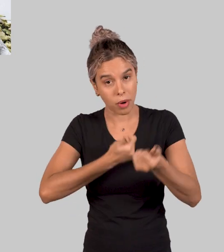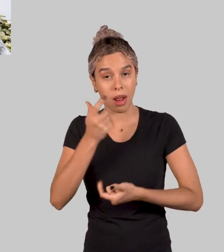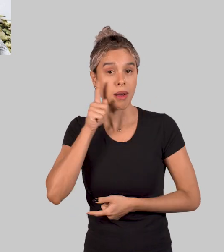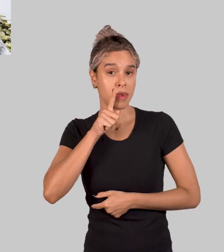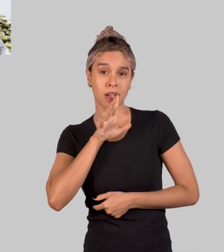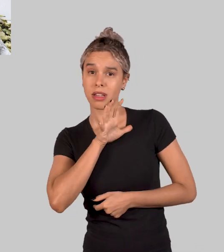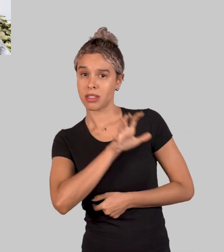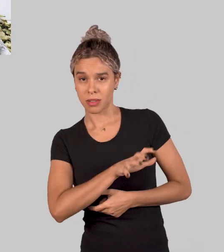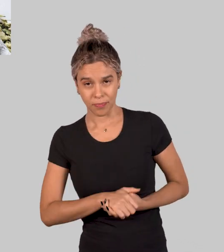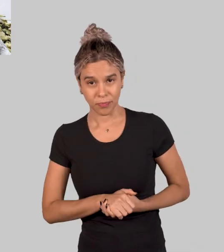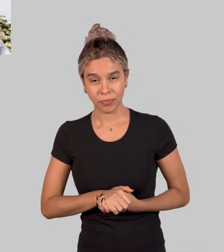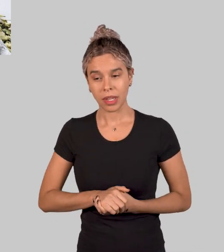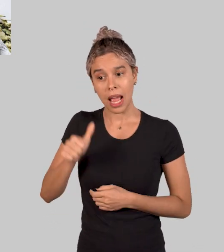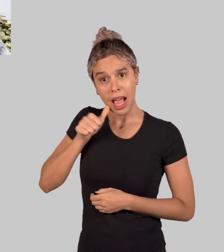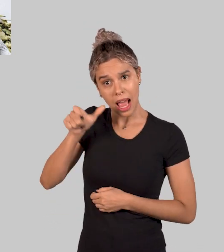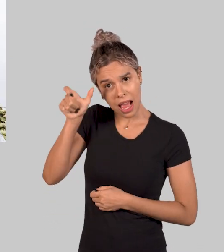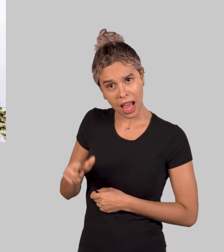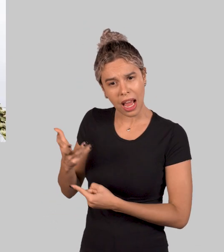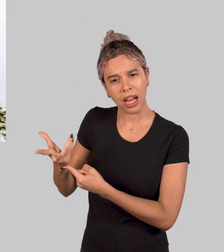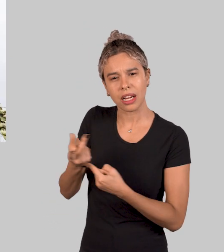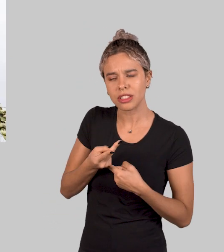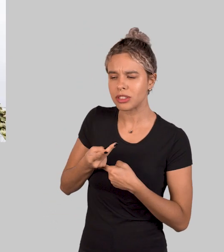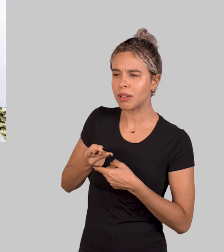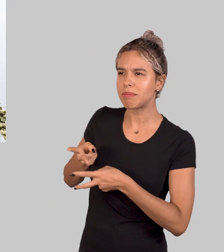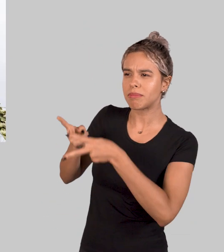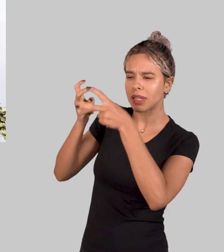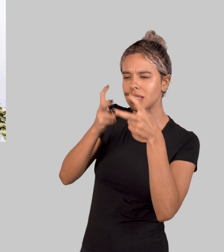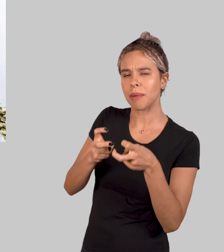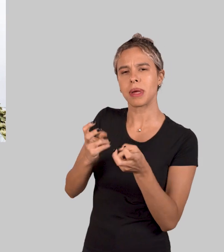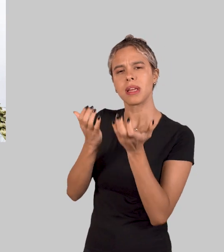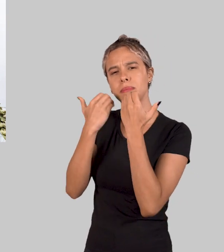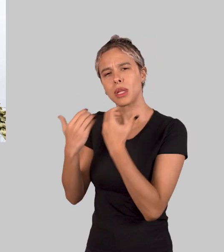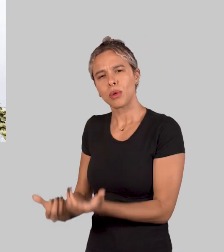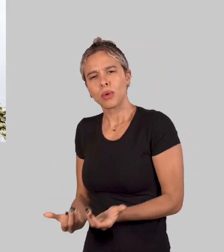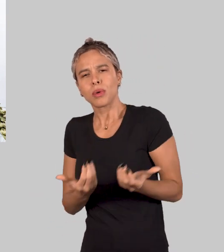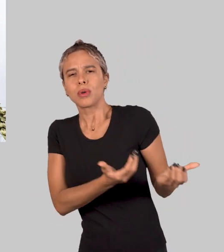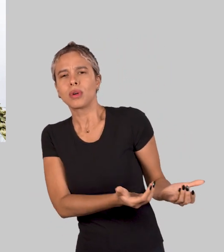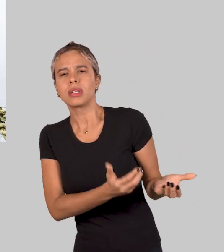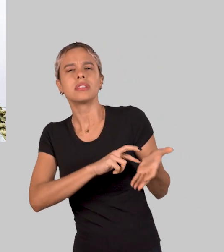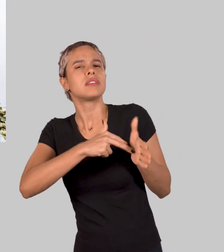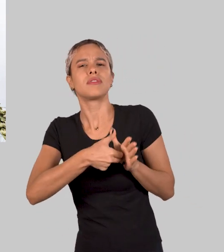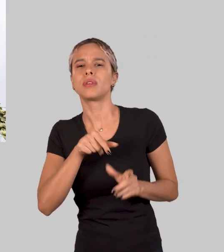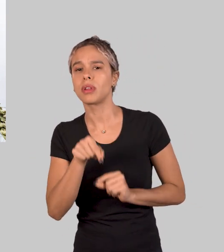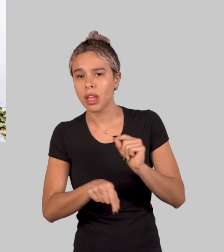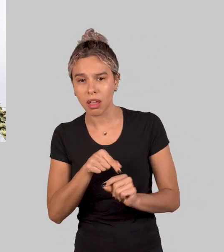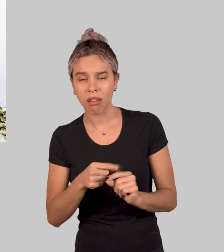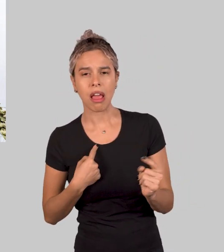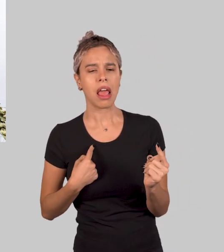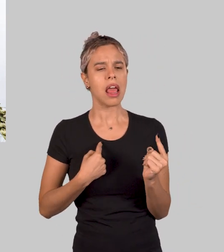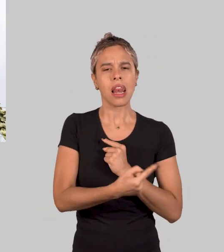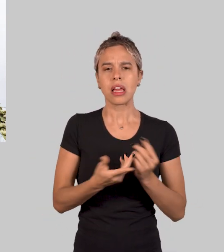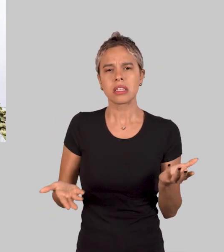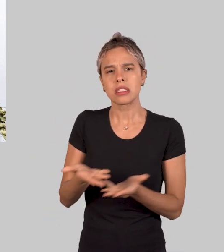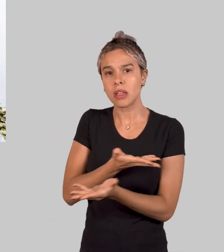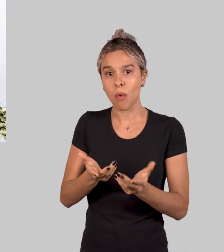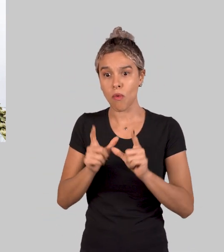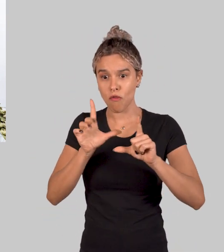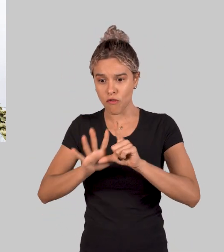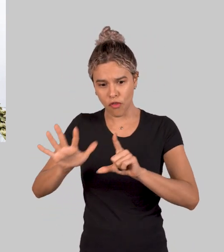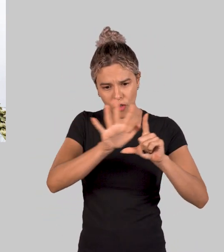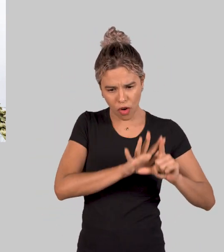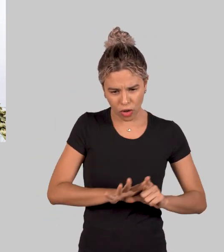americano. Reveio na obra da artista o que o gesto de entregar as espigas pode simbolizar, quais relações podemos